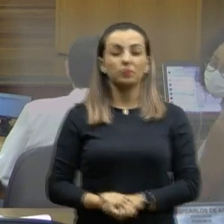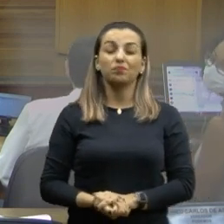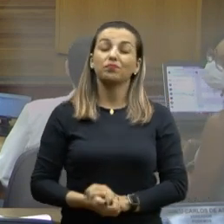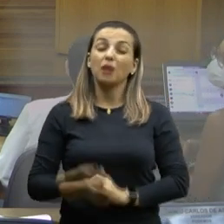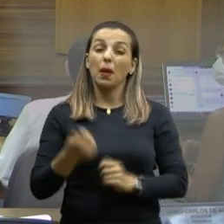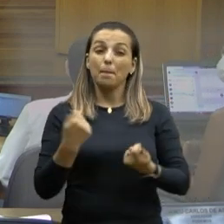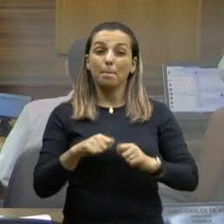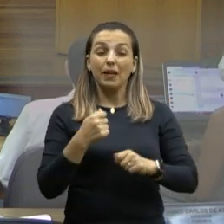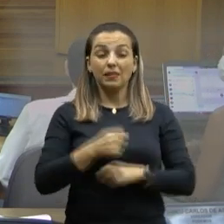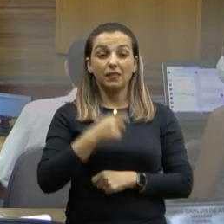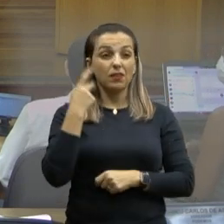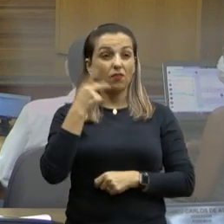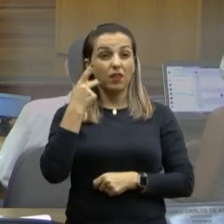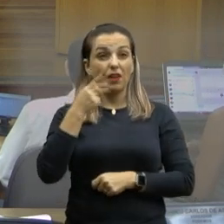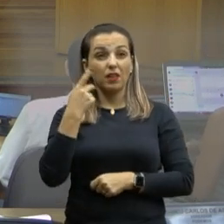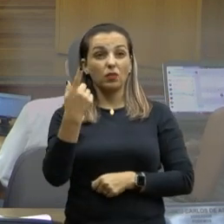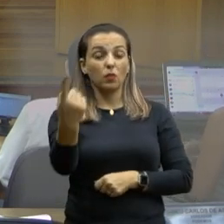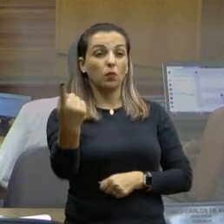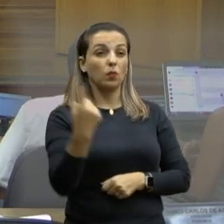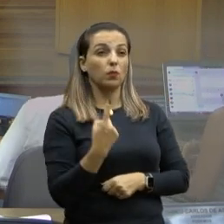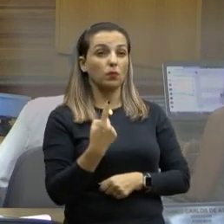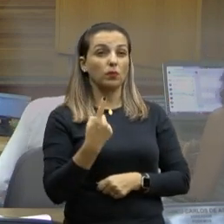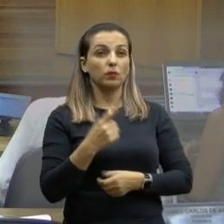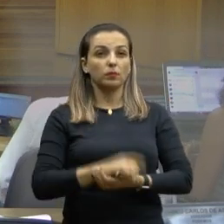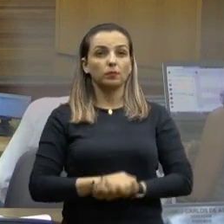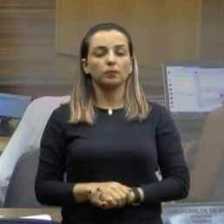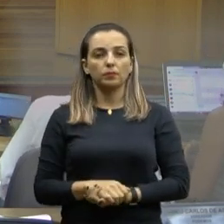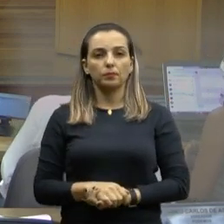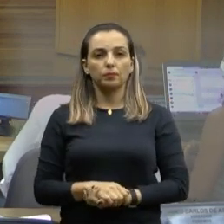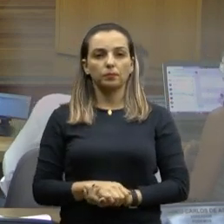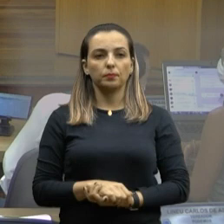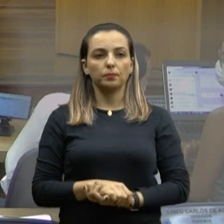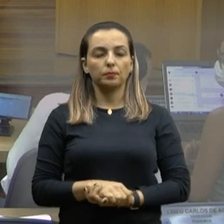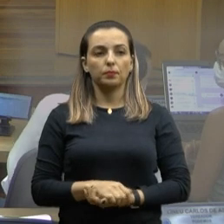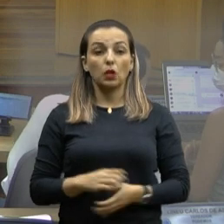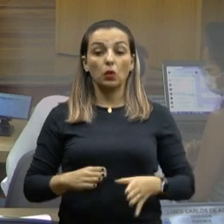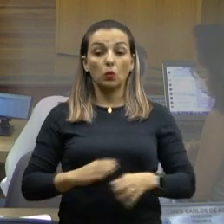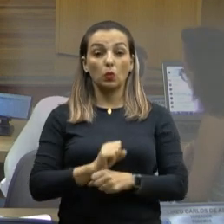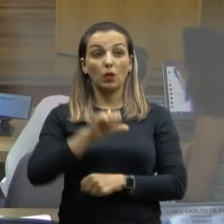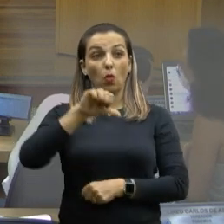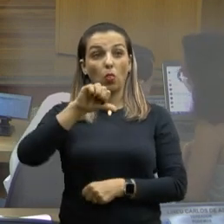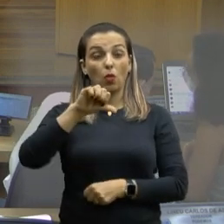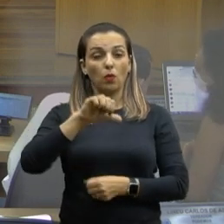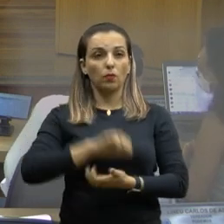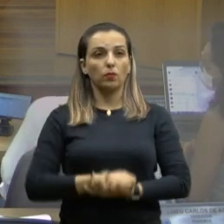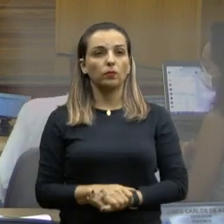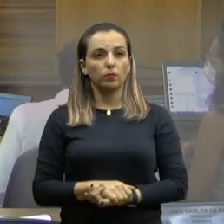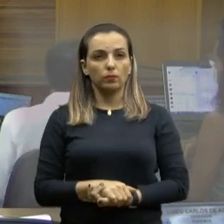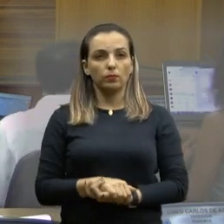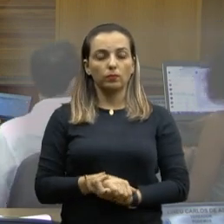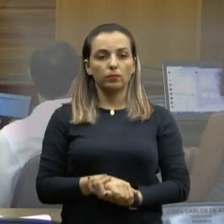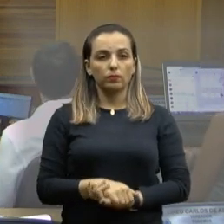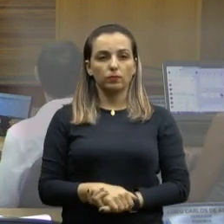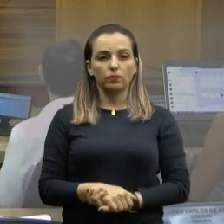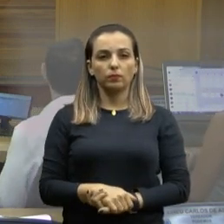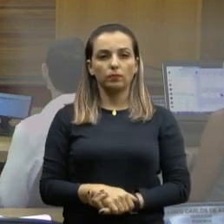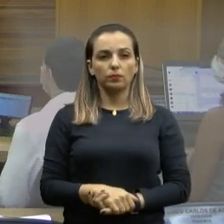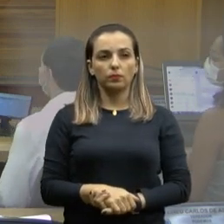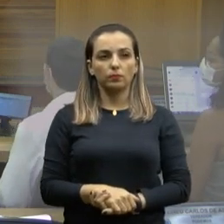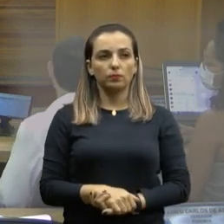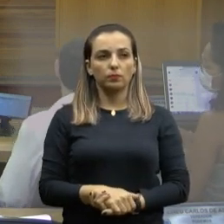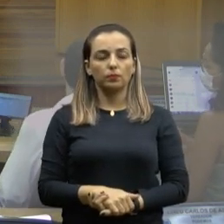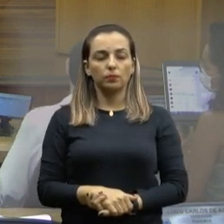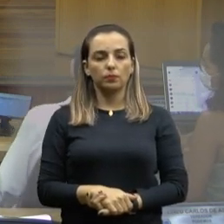sem quórum no plenário. Alguém volte. Estamos em nove. Algum vereador volte. Nove vereadores.